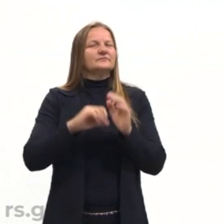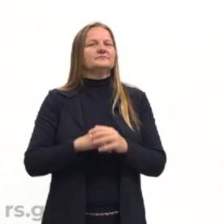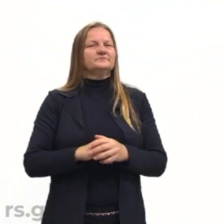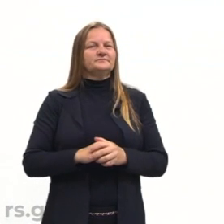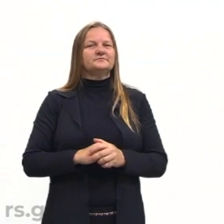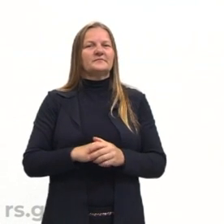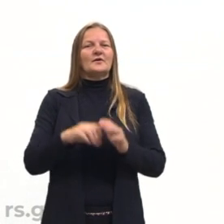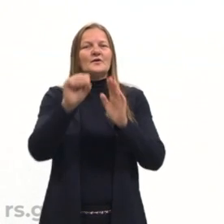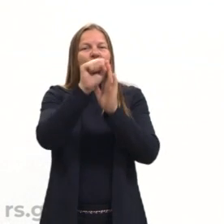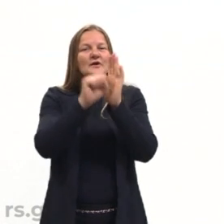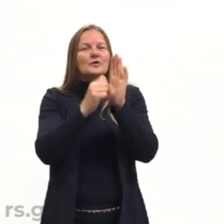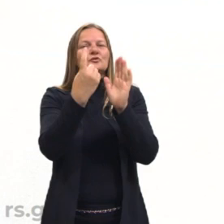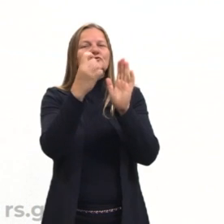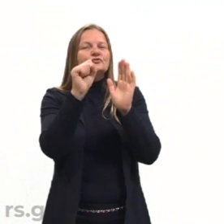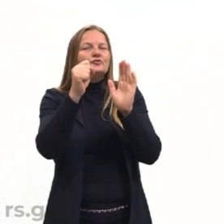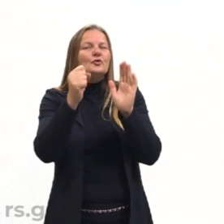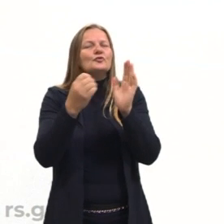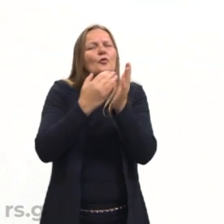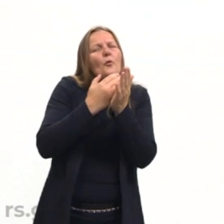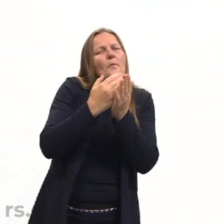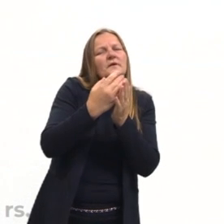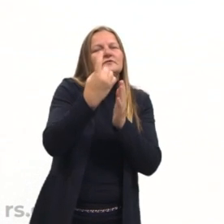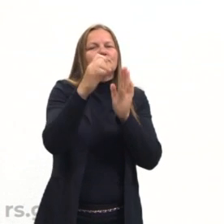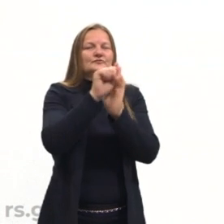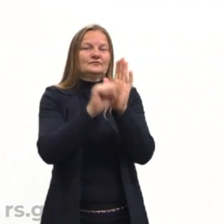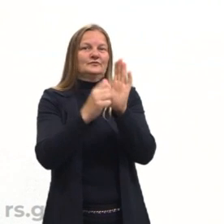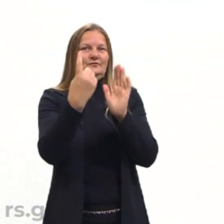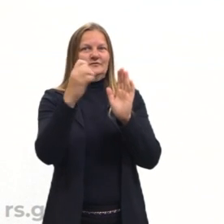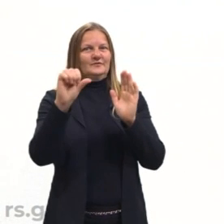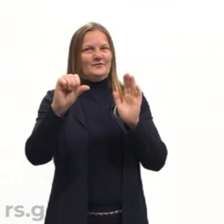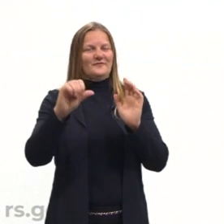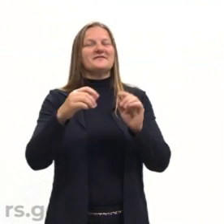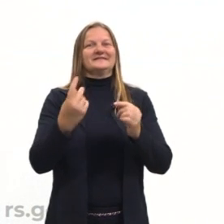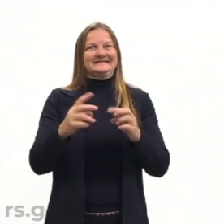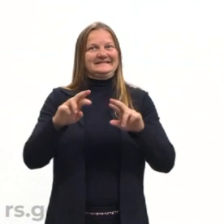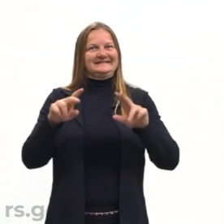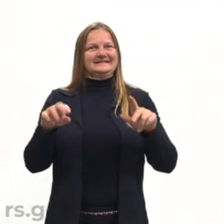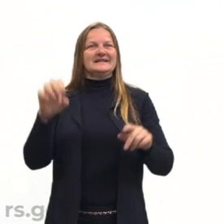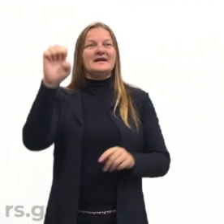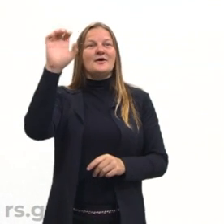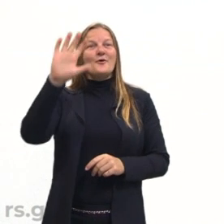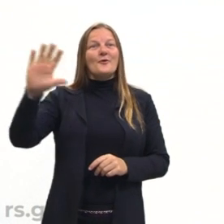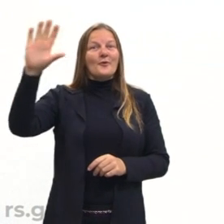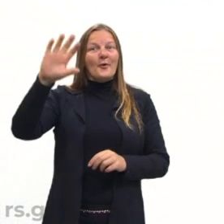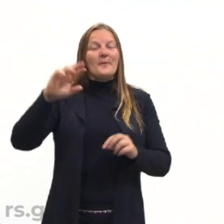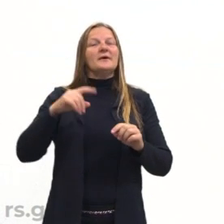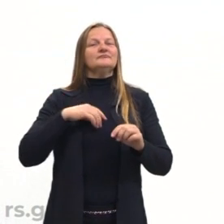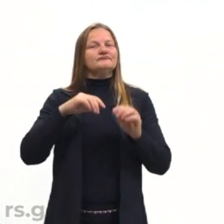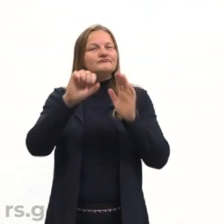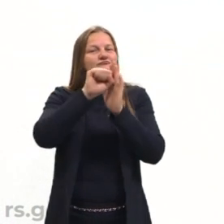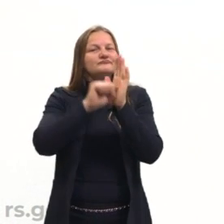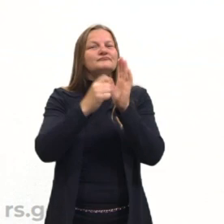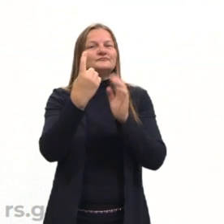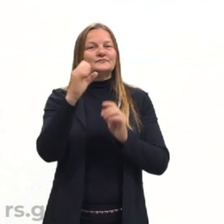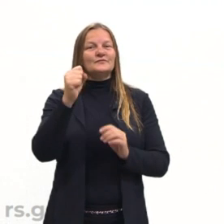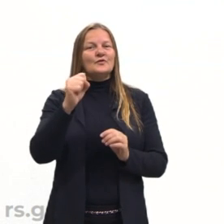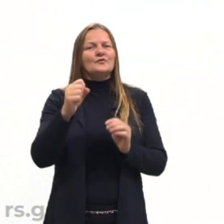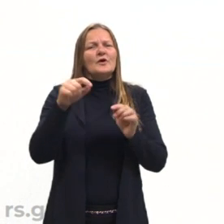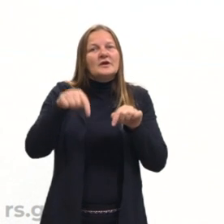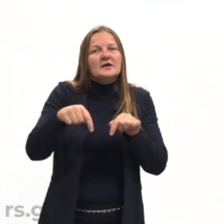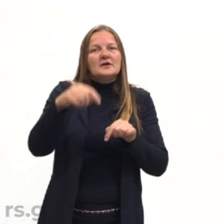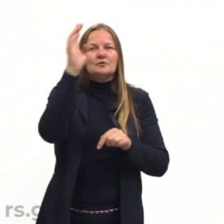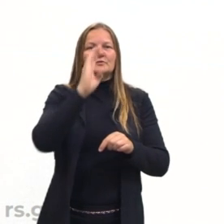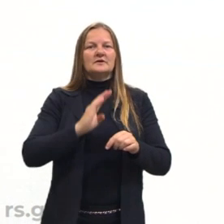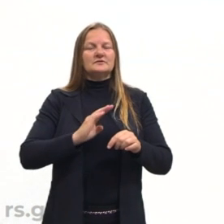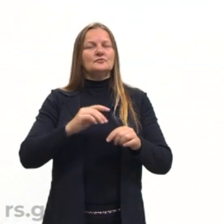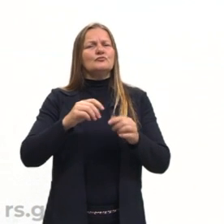no século XVIII, início do século XIX. Então assim, na Europa, final do século XVIII, no Brasil, início do século